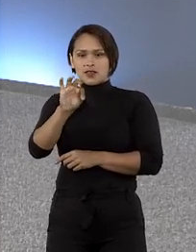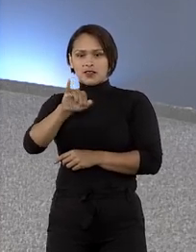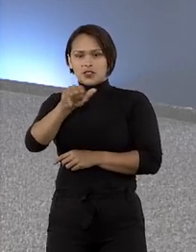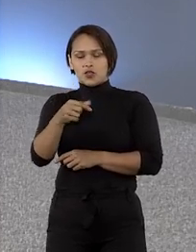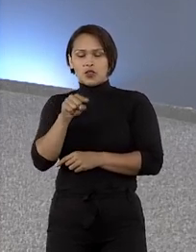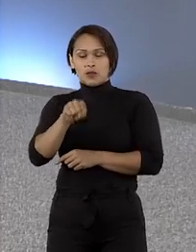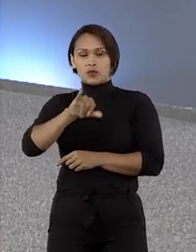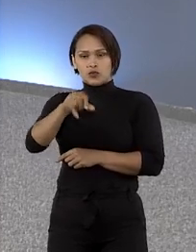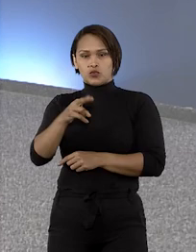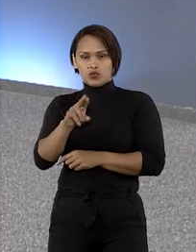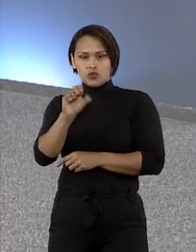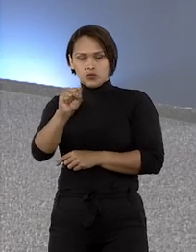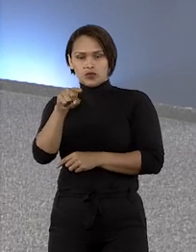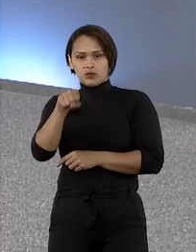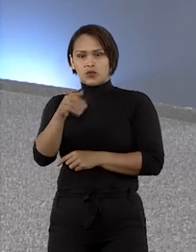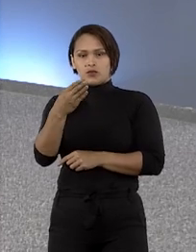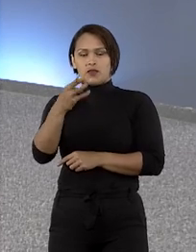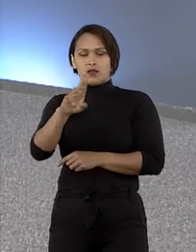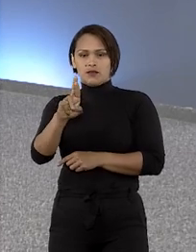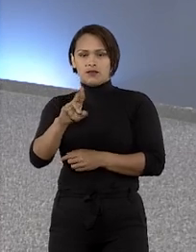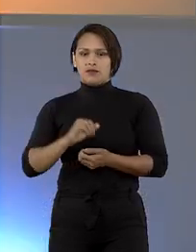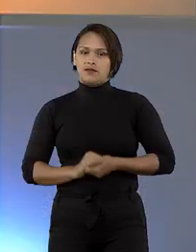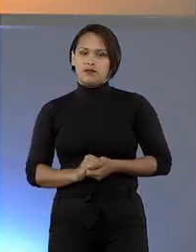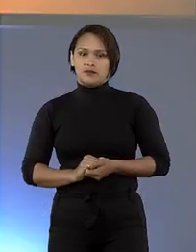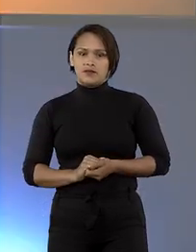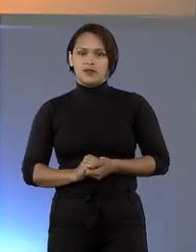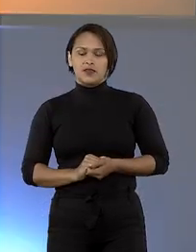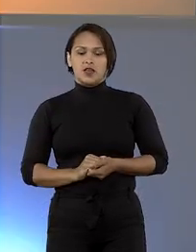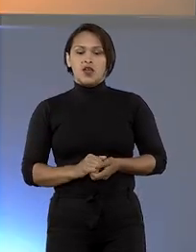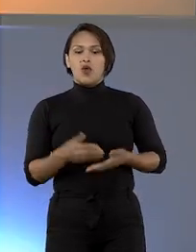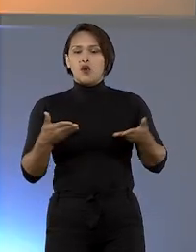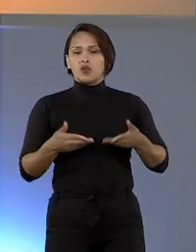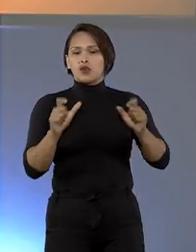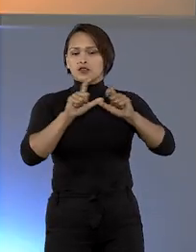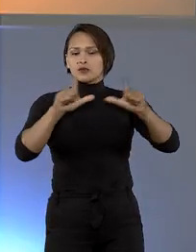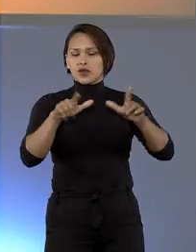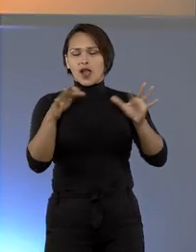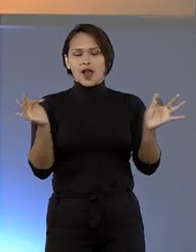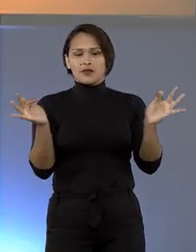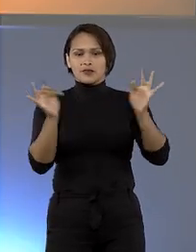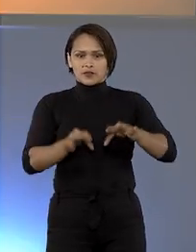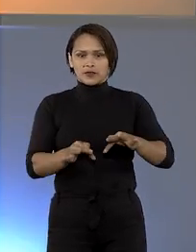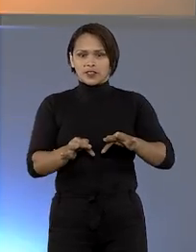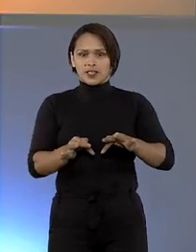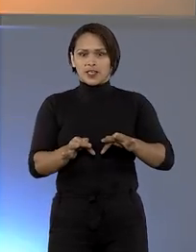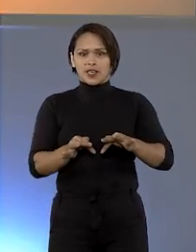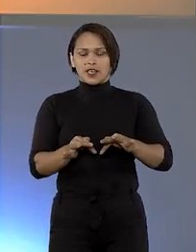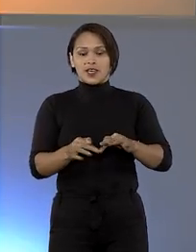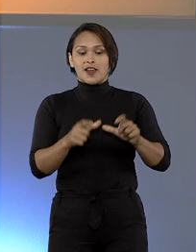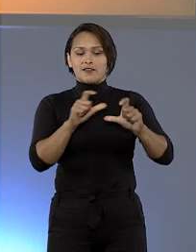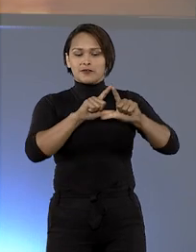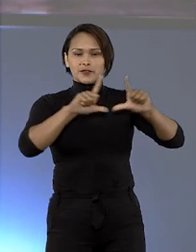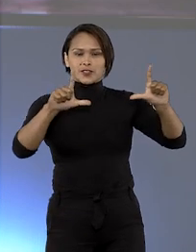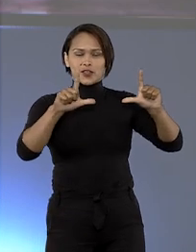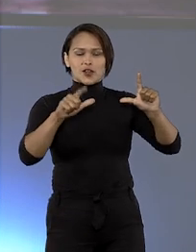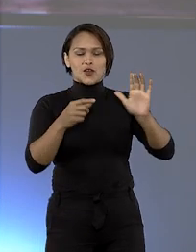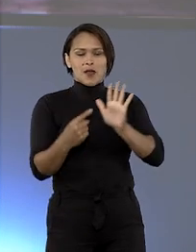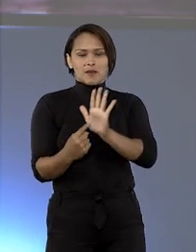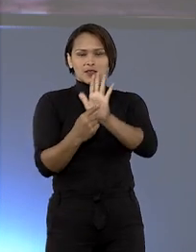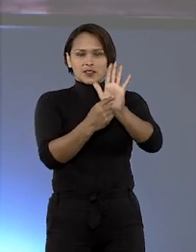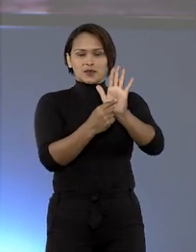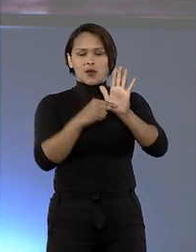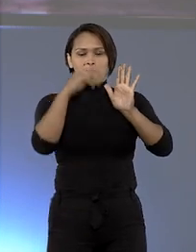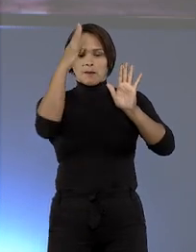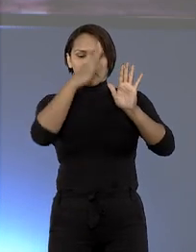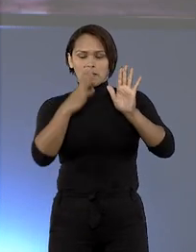.jus.br O nosso programa está chegando ao fim. Fiquem com imagens da exposição